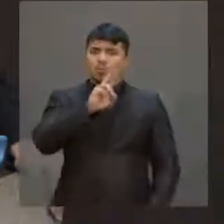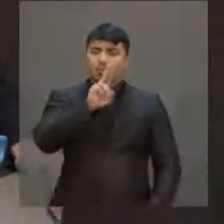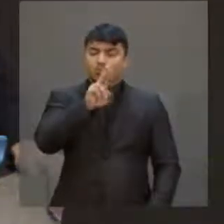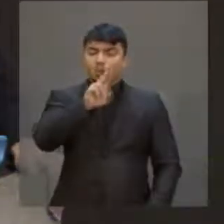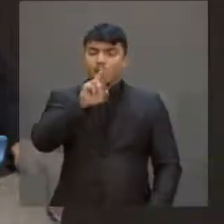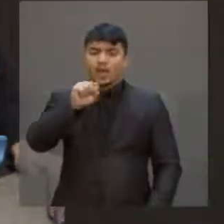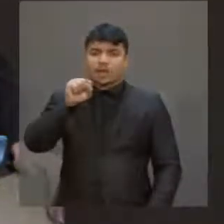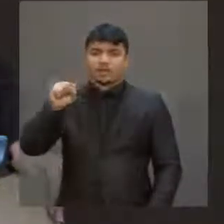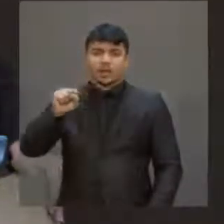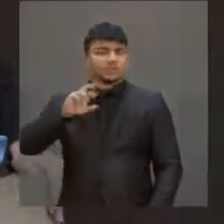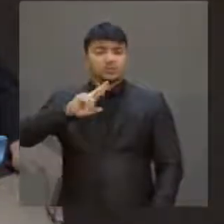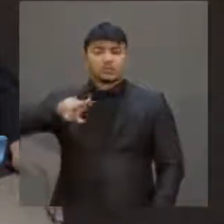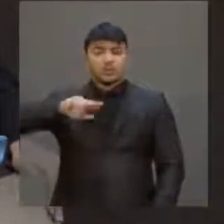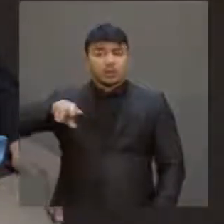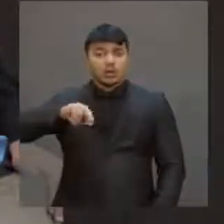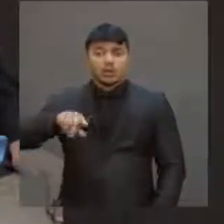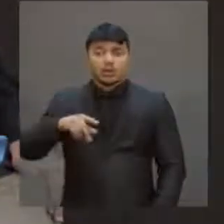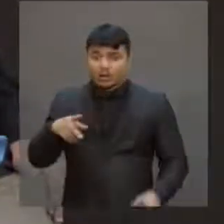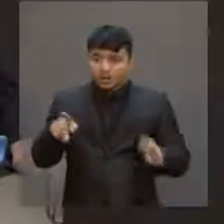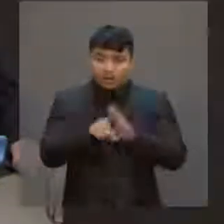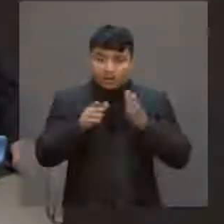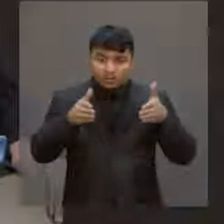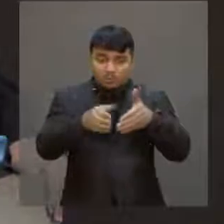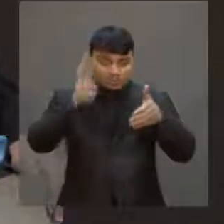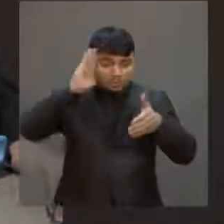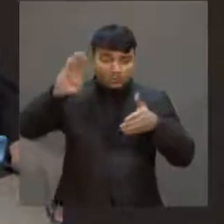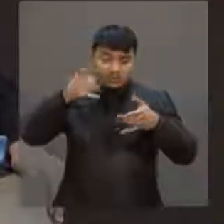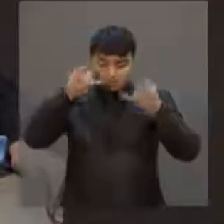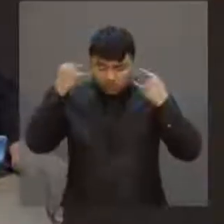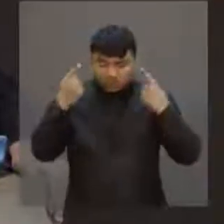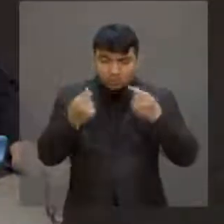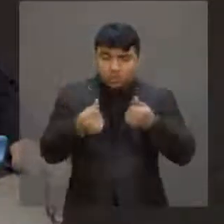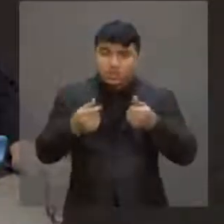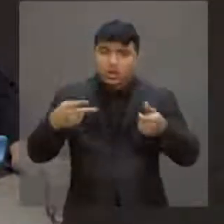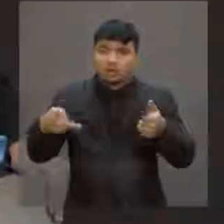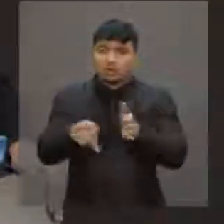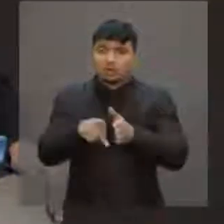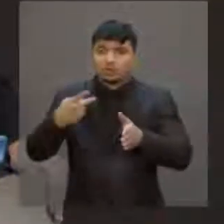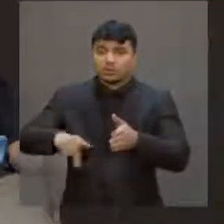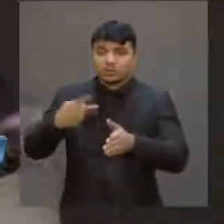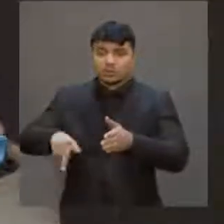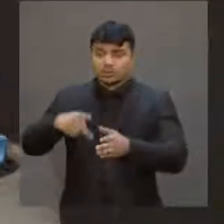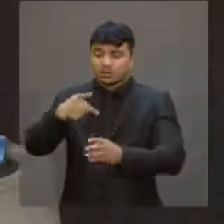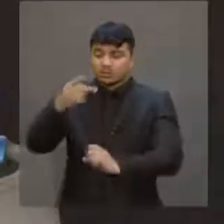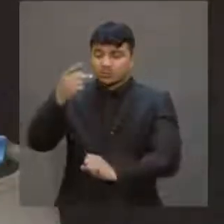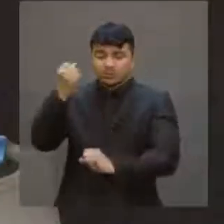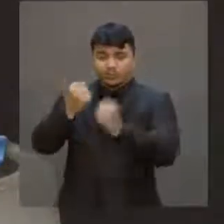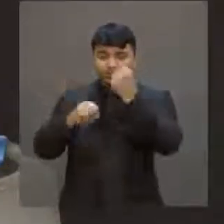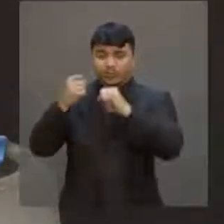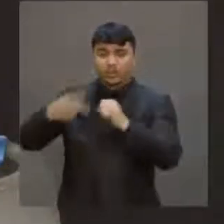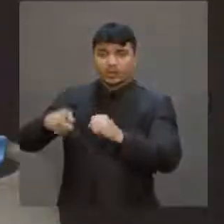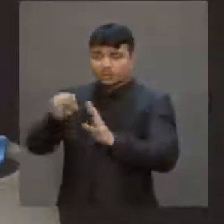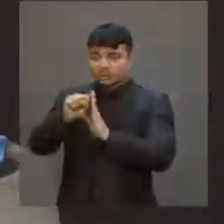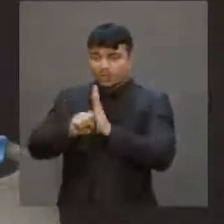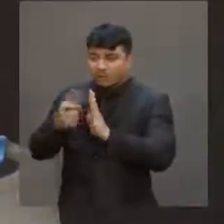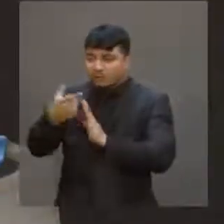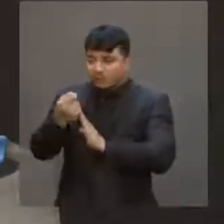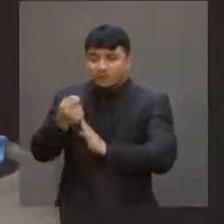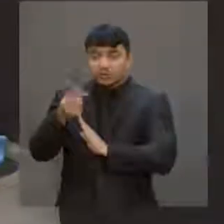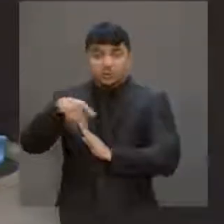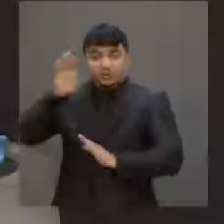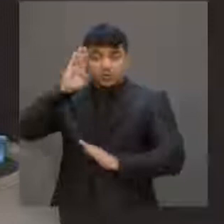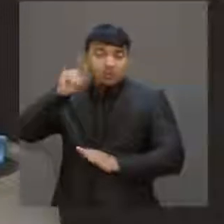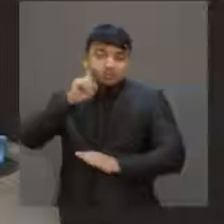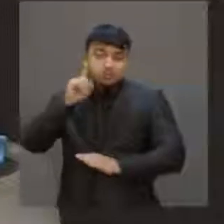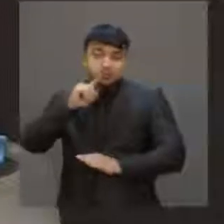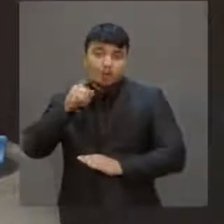citando da matriz do capitalismo industrial do século XX. Nós estamos destruindo a proteção social ao